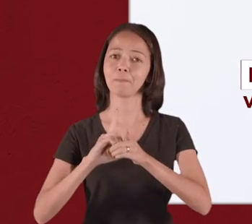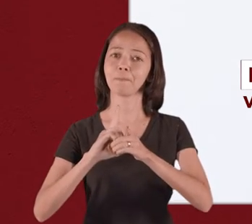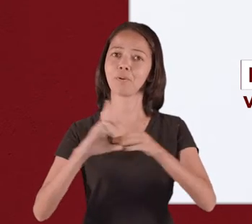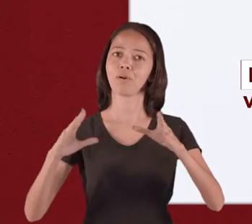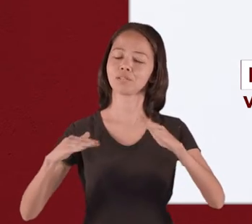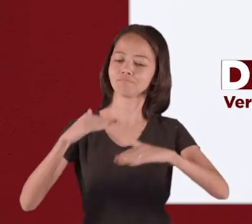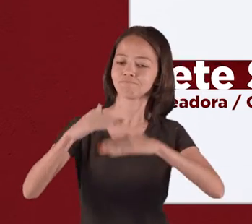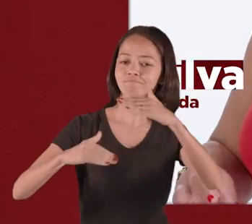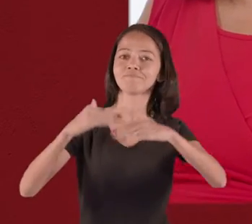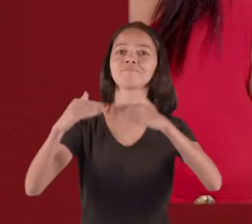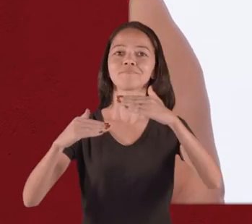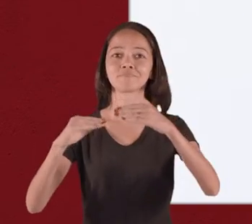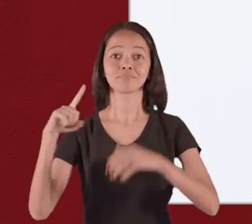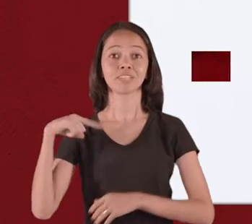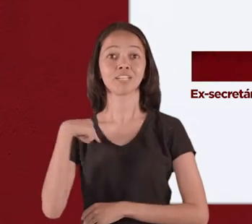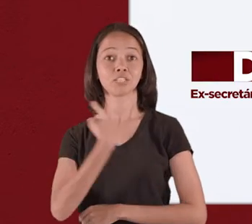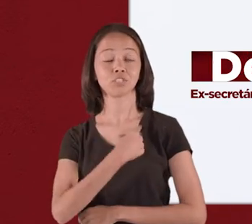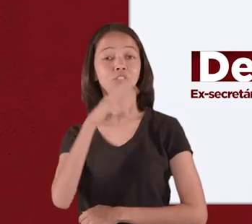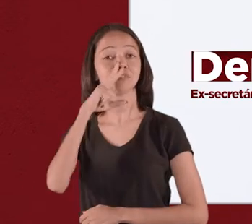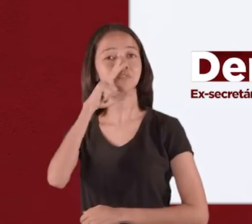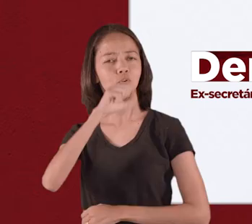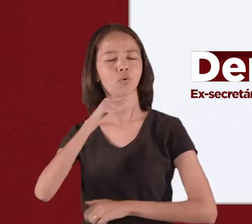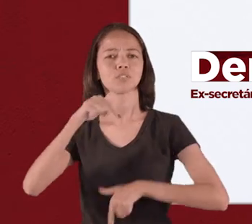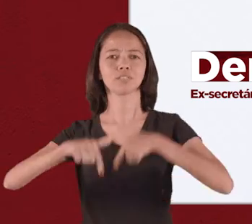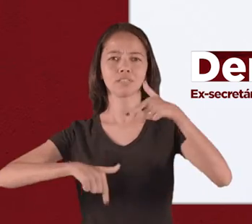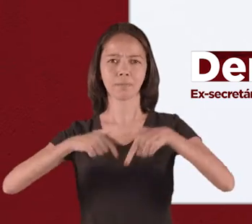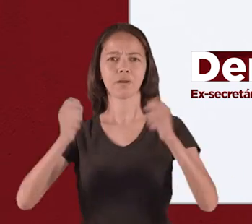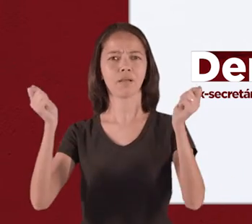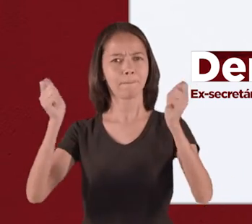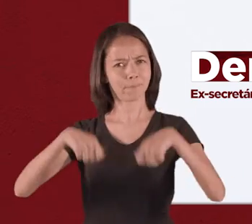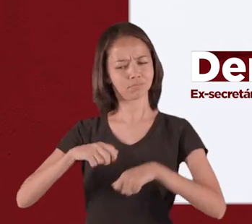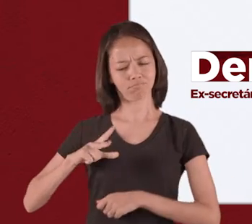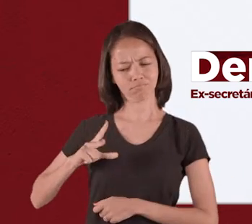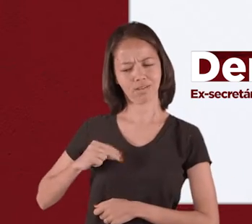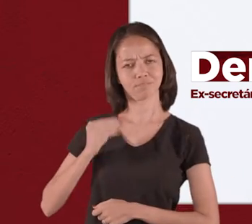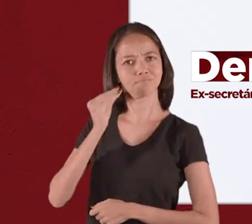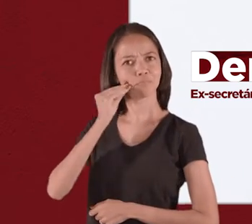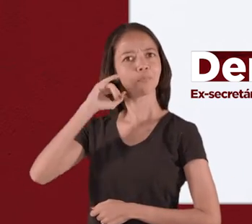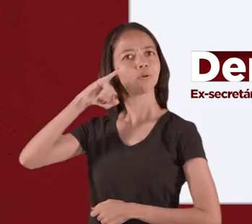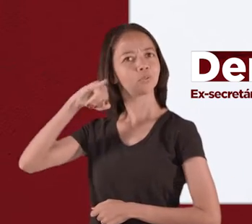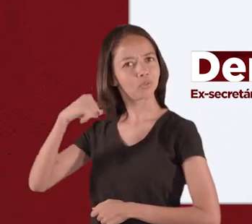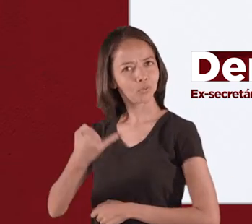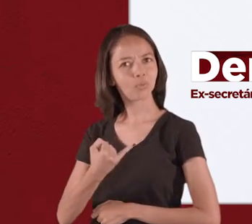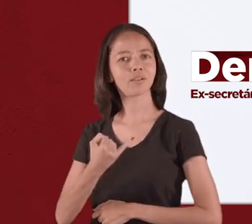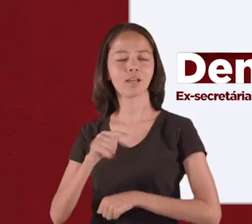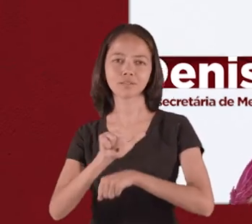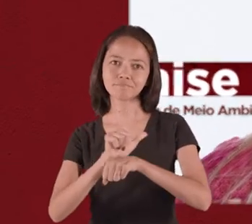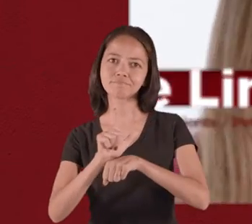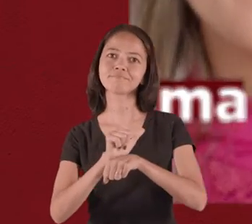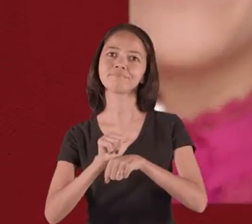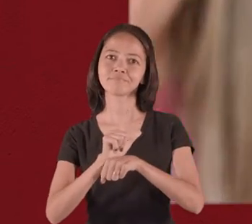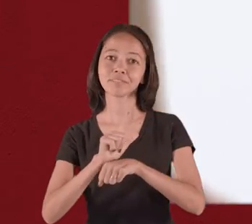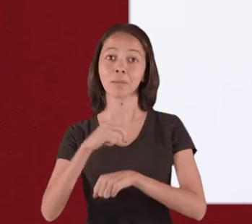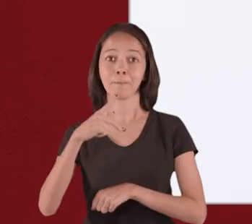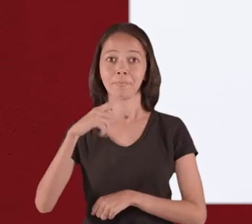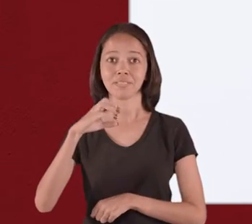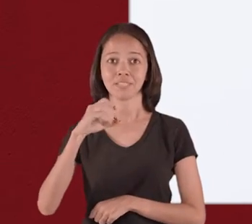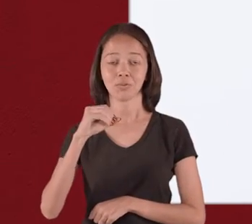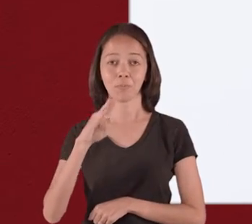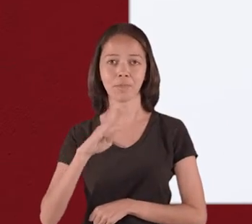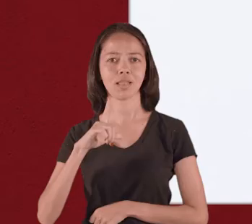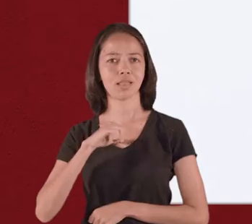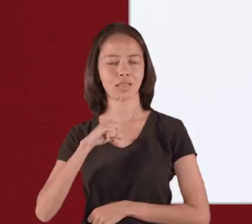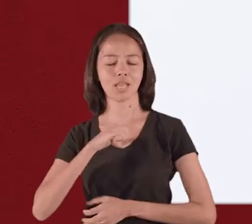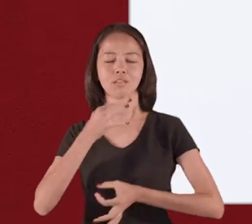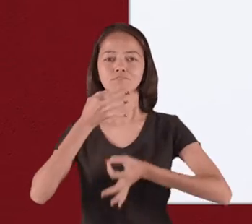democracia vai avançar. Somos uma força de trabalho competente e que merece oportunidades de comando. No